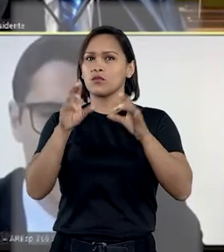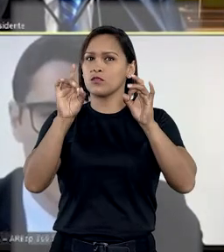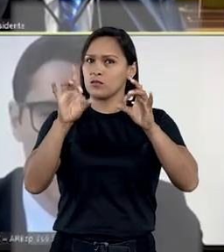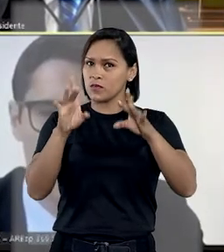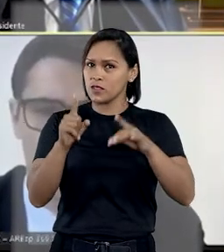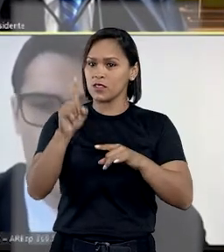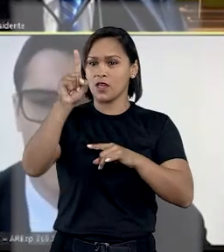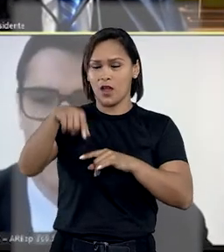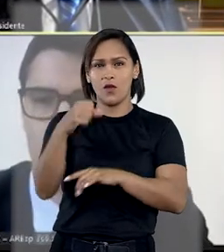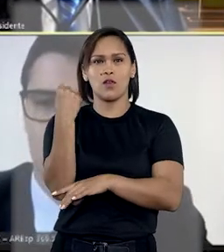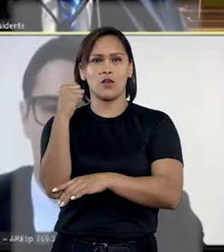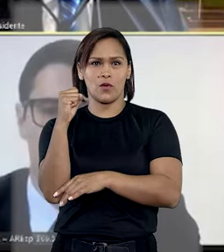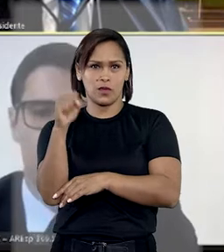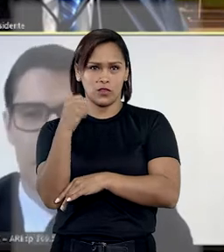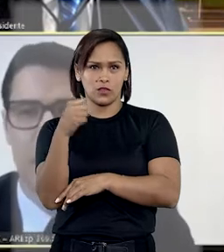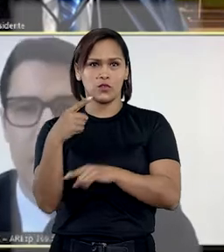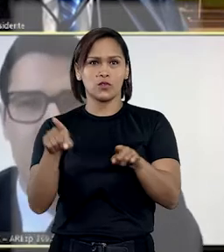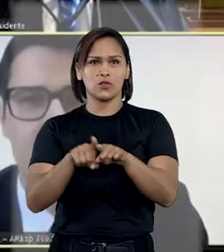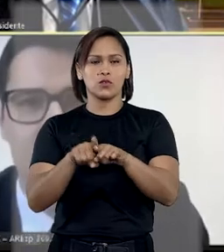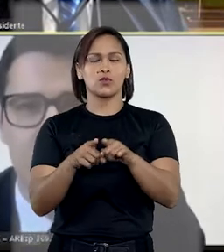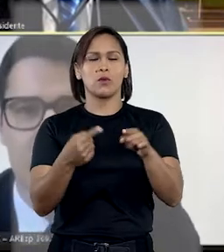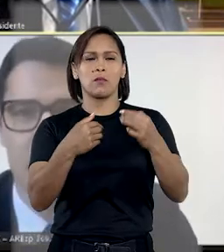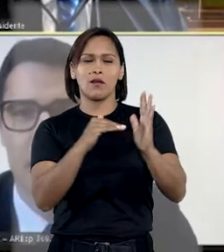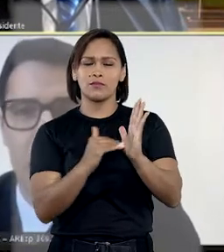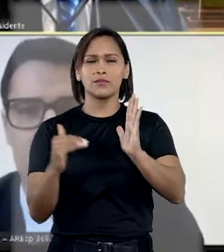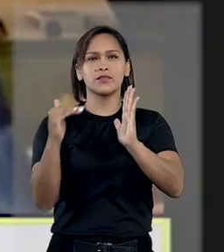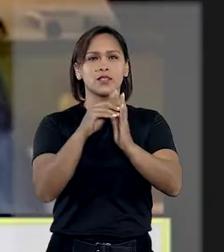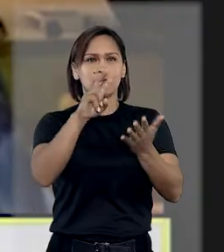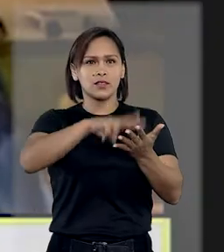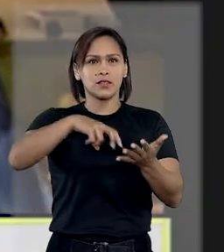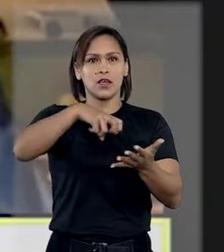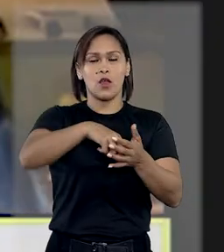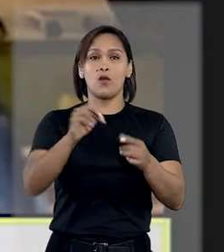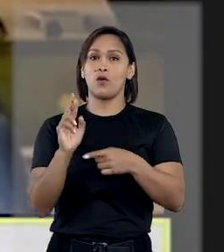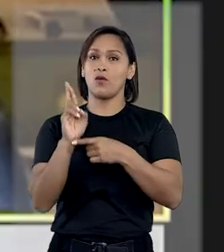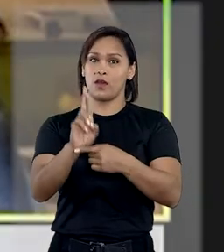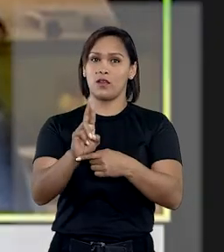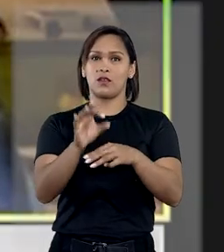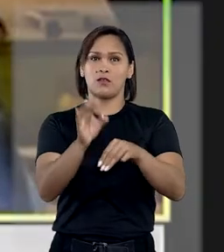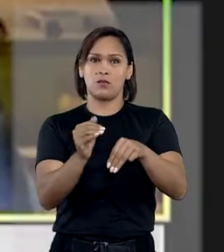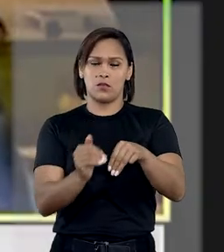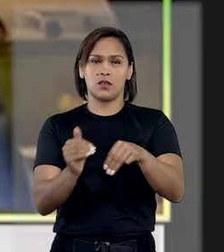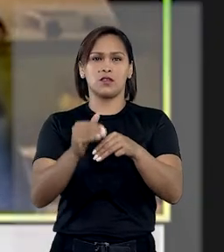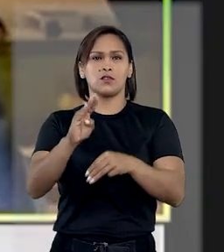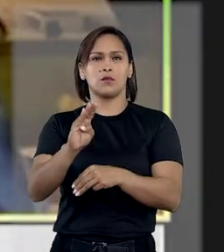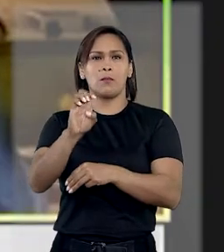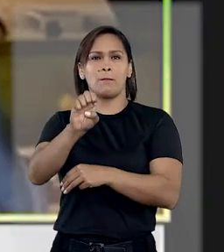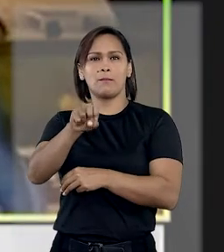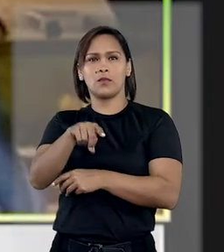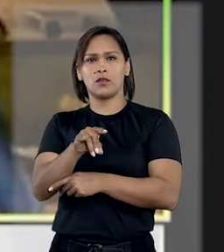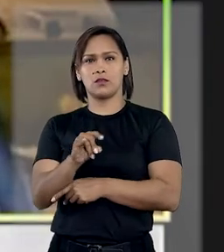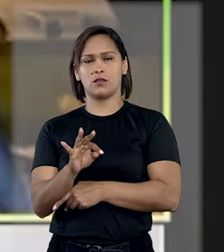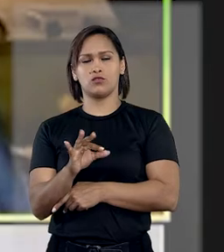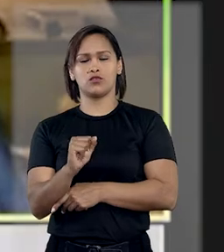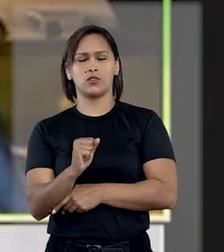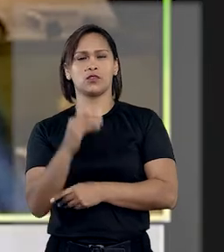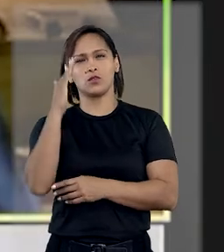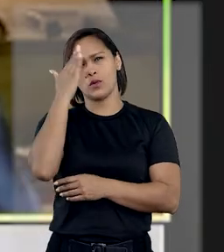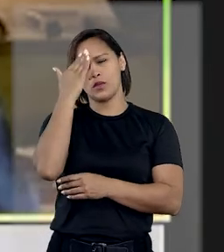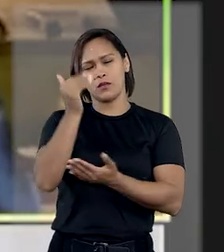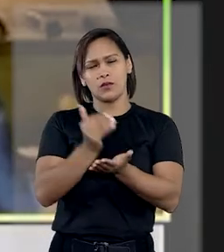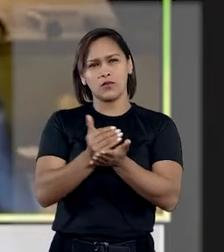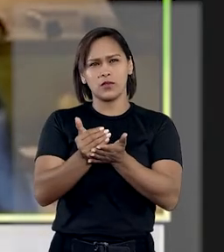recurso especial do Detran Gaúcho para restabelecer a sentença. Segundo o relator do recurso, o ministro Benedito Gonçalves, a